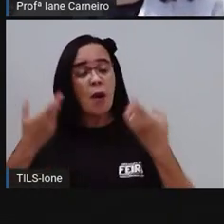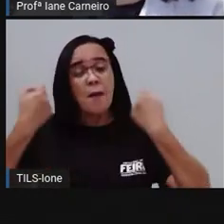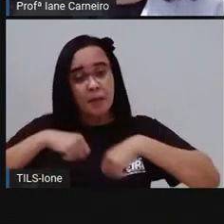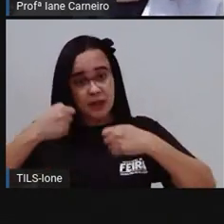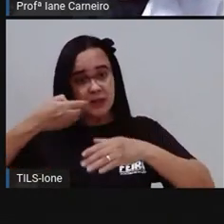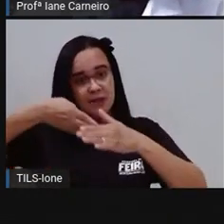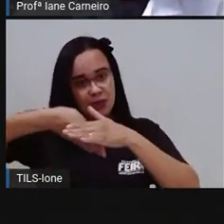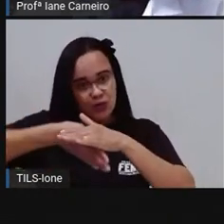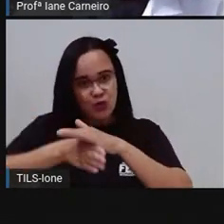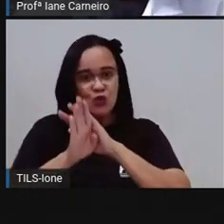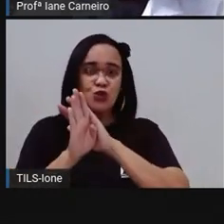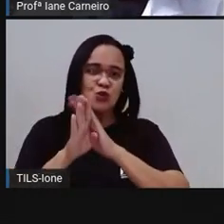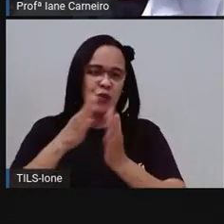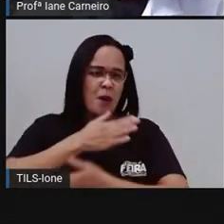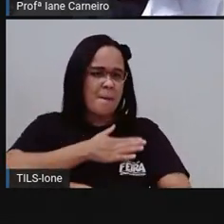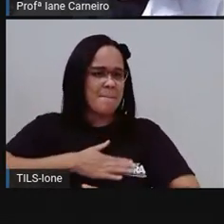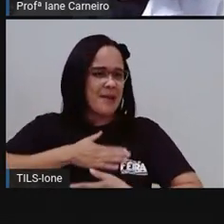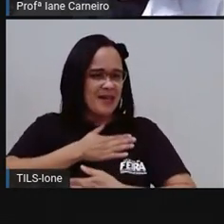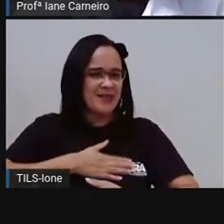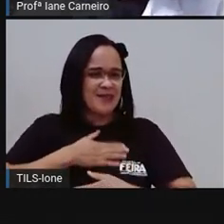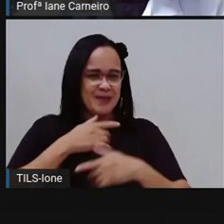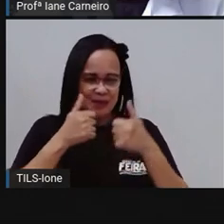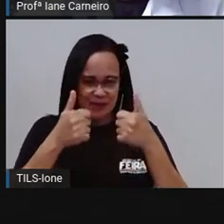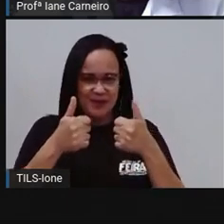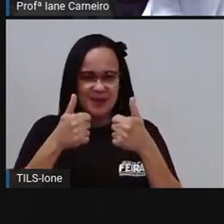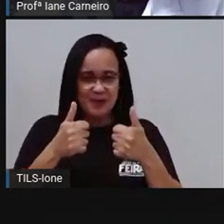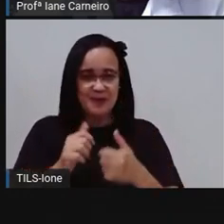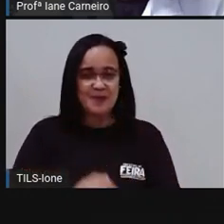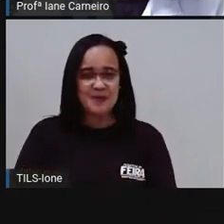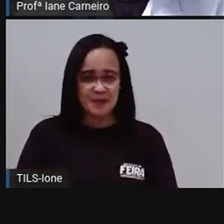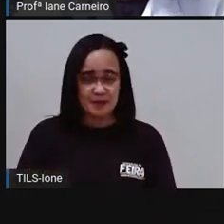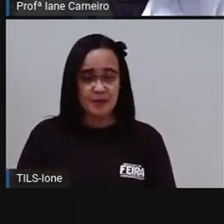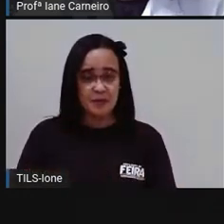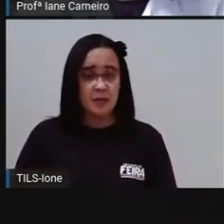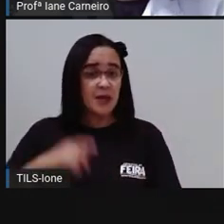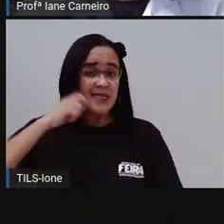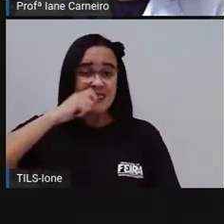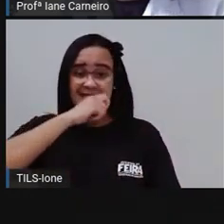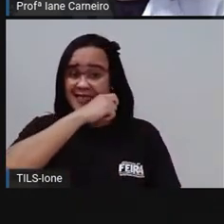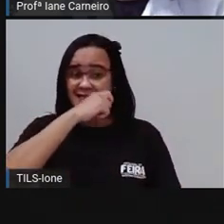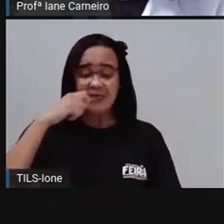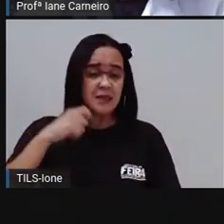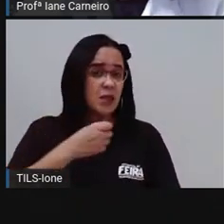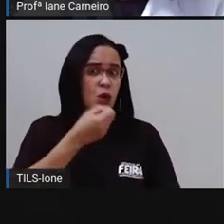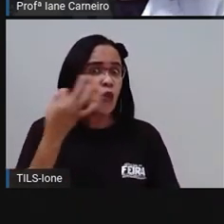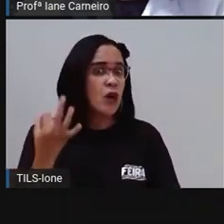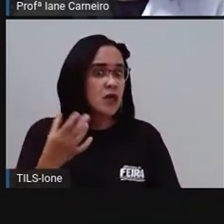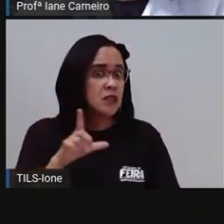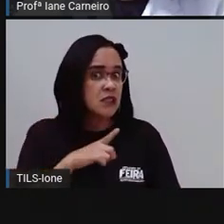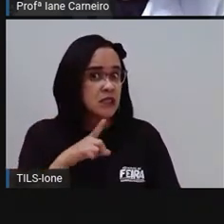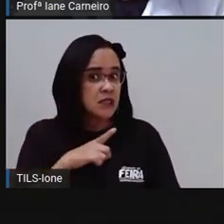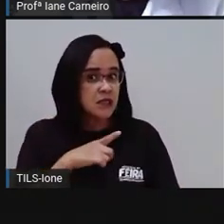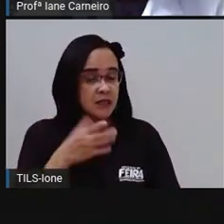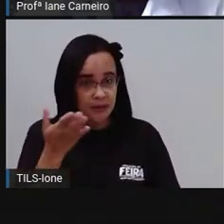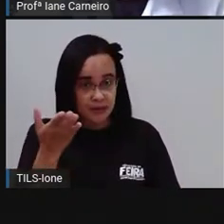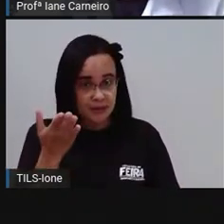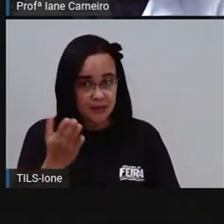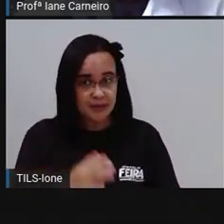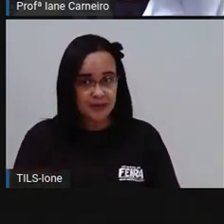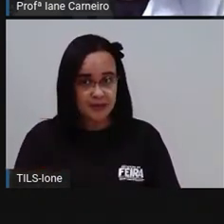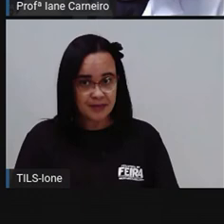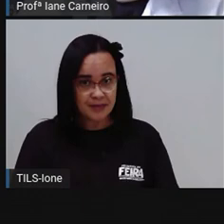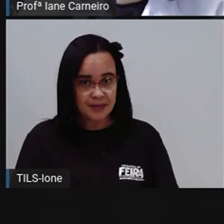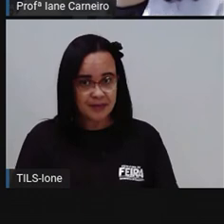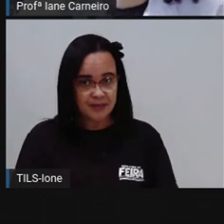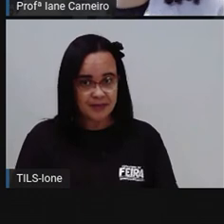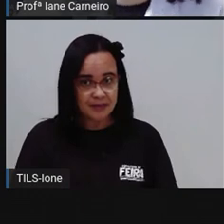tomar banho. E o último, a escova. Vamos ver quantas escovas aparecem aqui, será que a gente consegue contar? Não vai dar para contar,